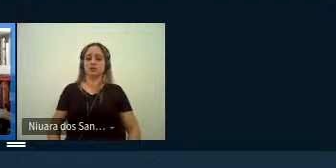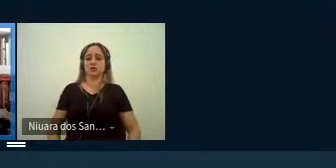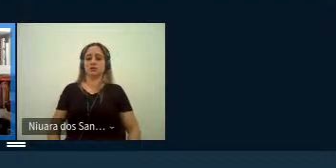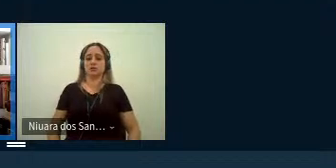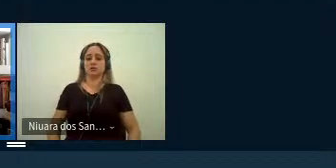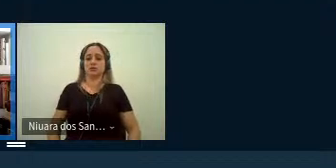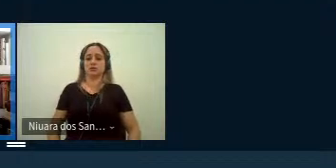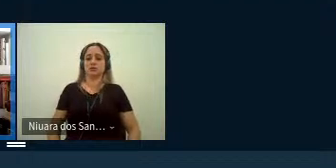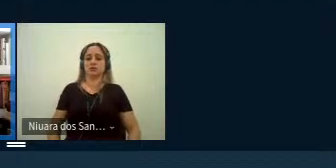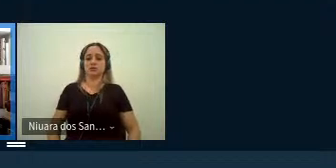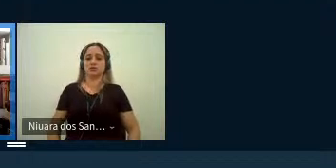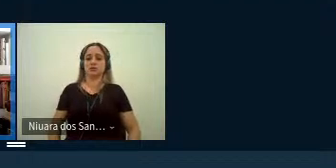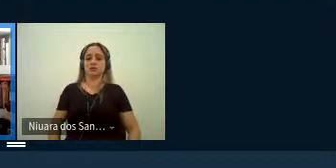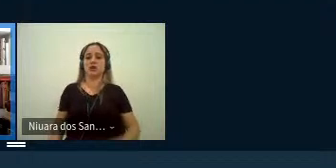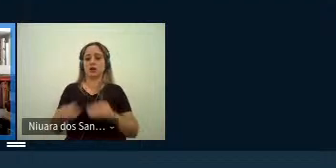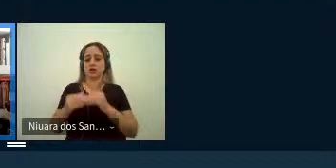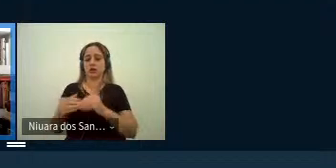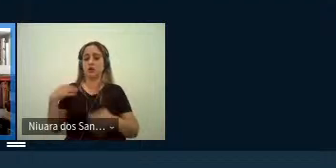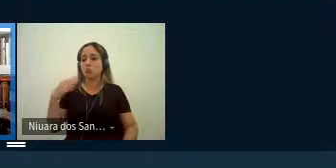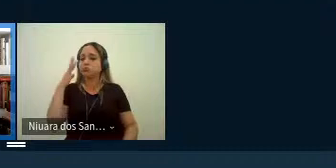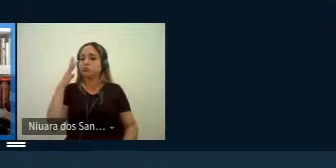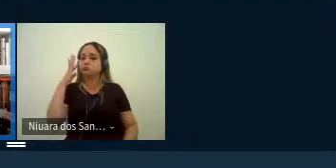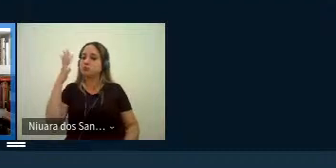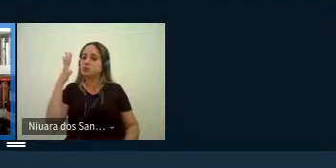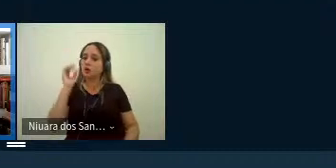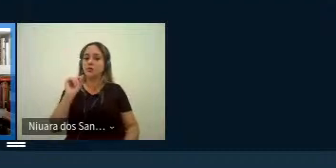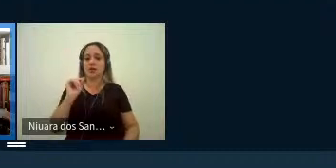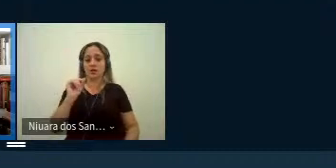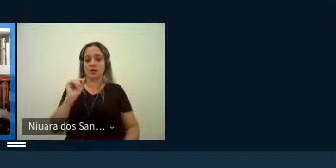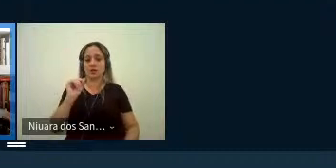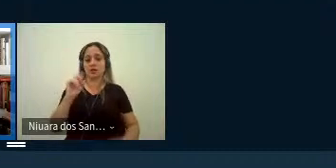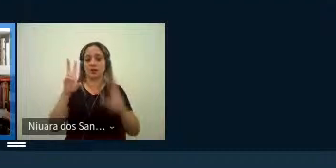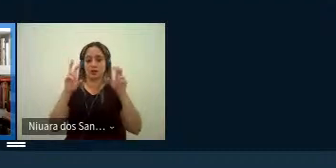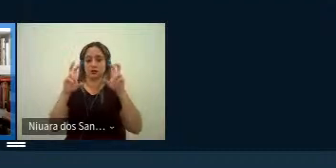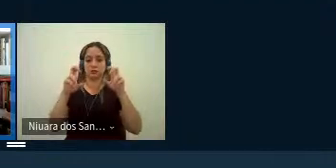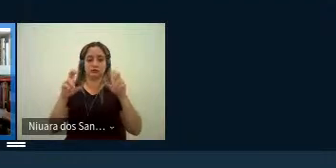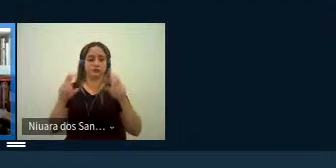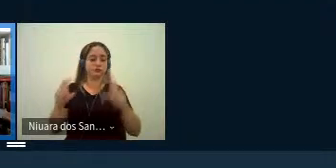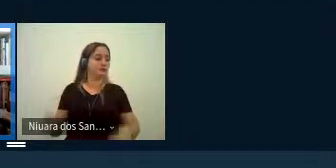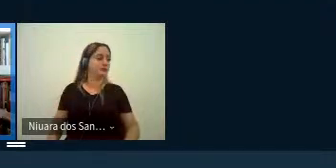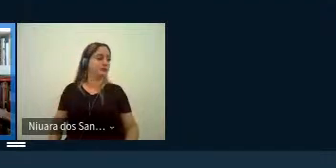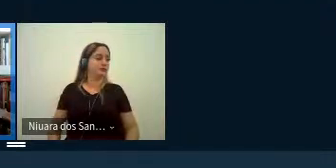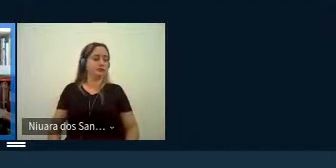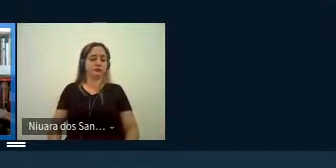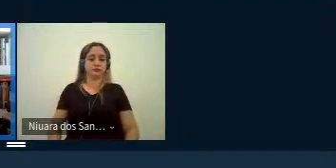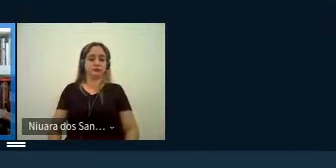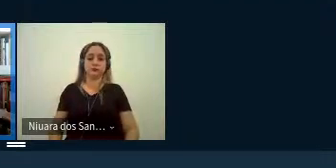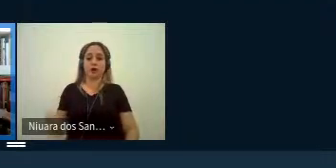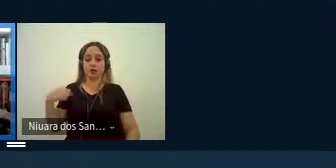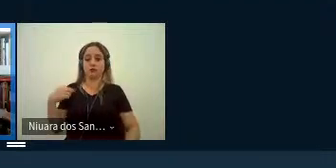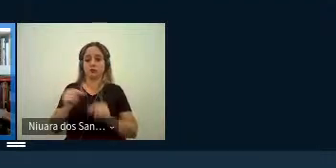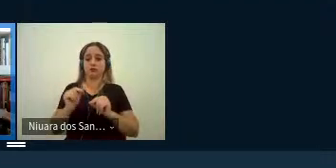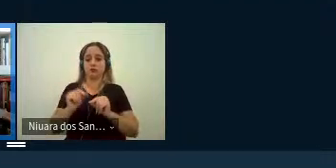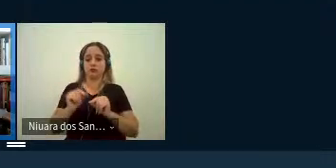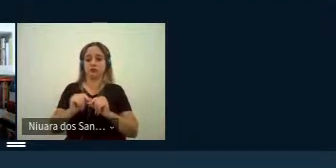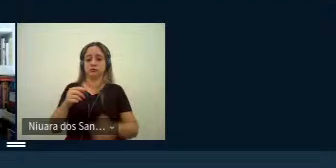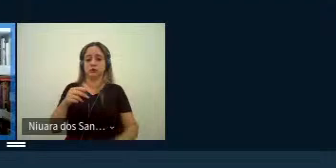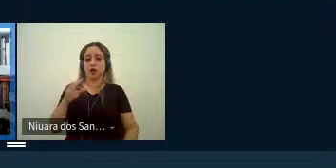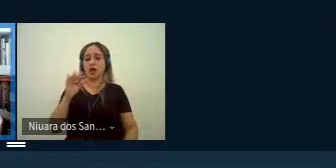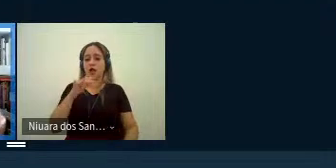vai fazer uma alusão a essa questão e eu vou reproduzir aqui a fala dela